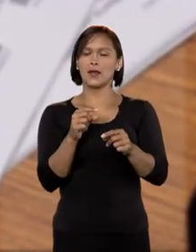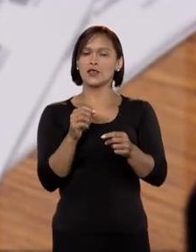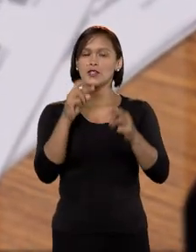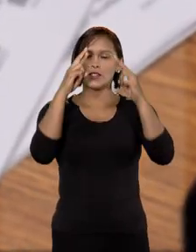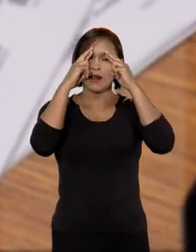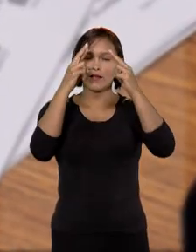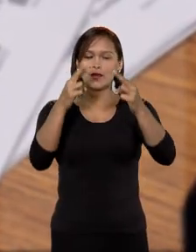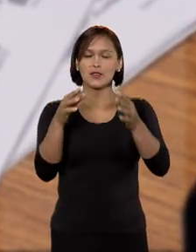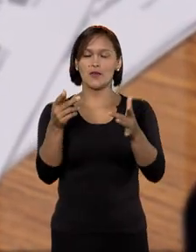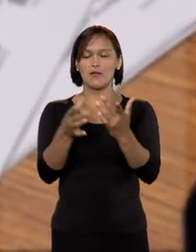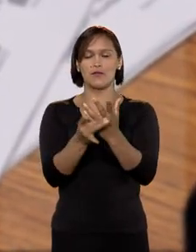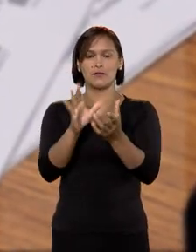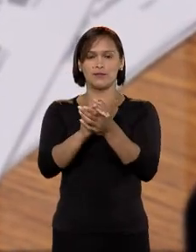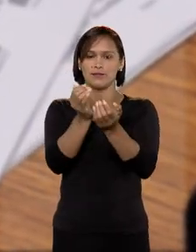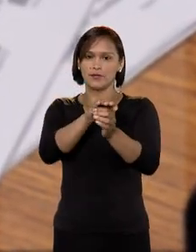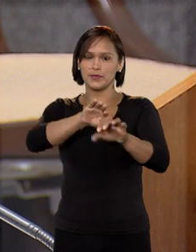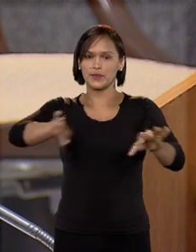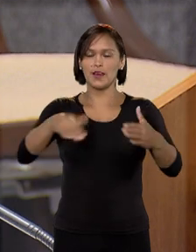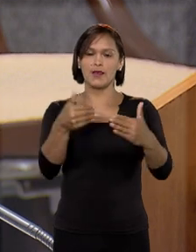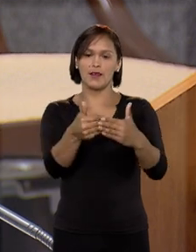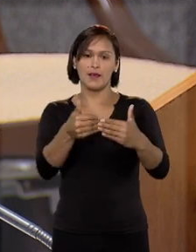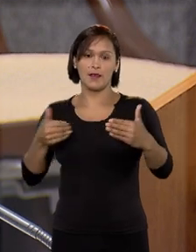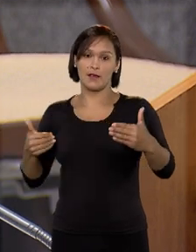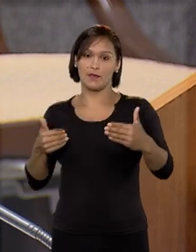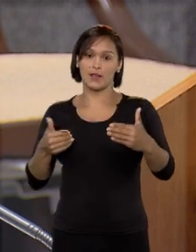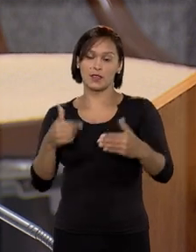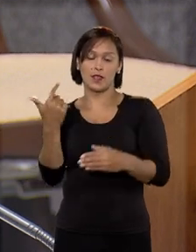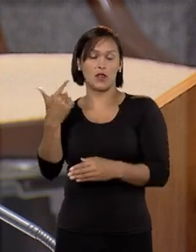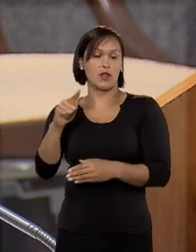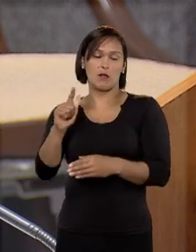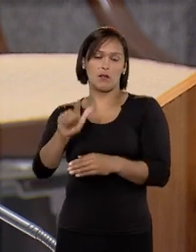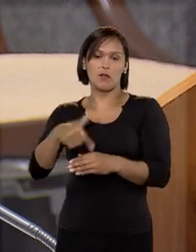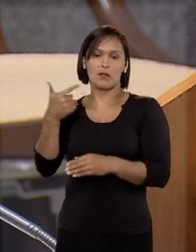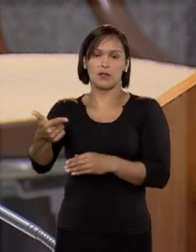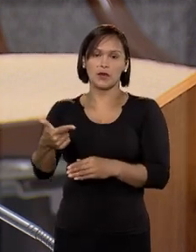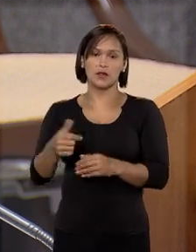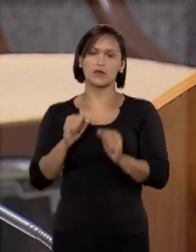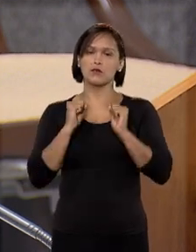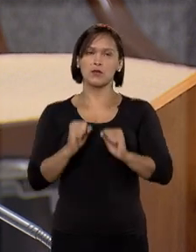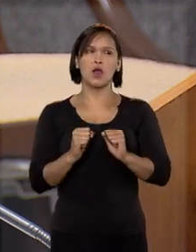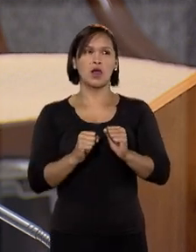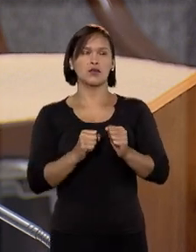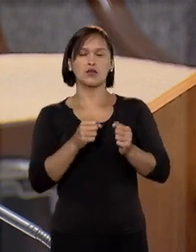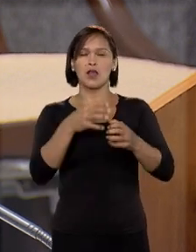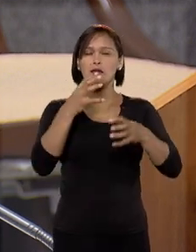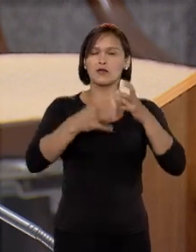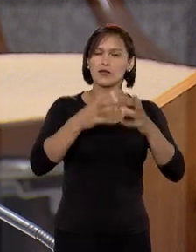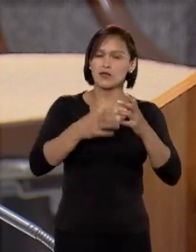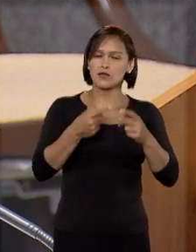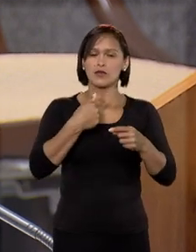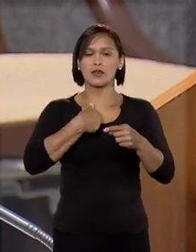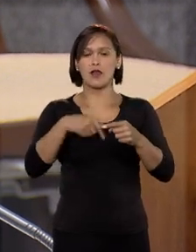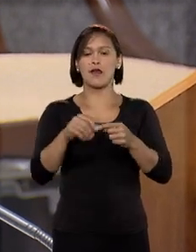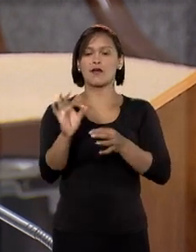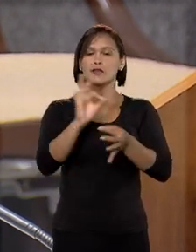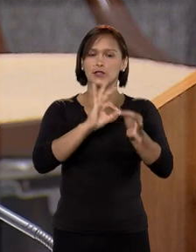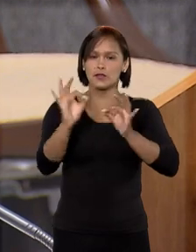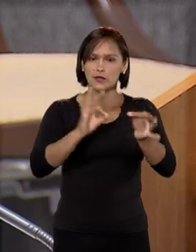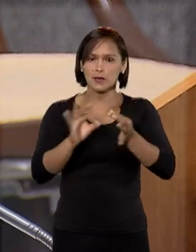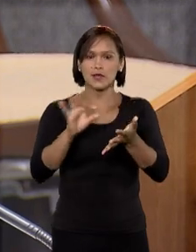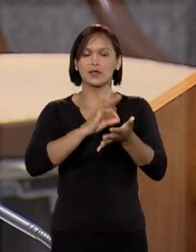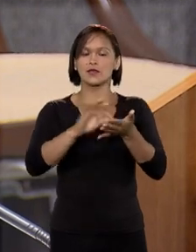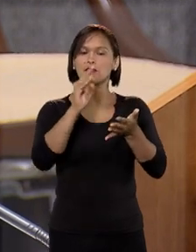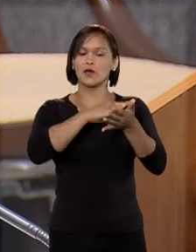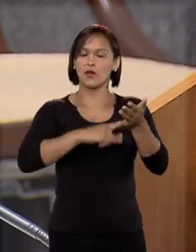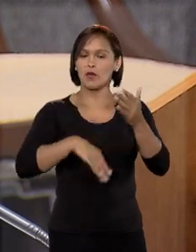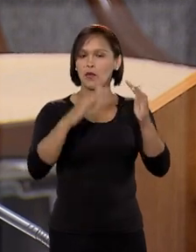à dissolução do vínculo conjugal, afastando a um segundo e oportuno momento as eventuais discussões quanto à regularidade e